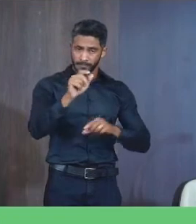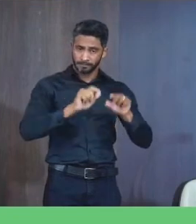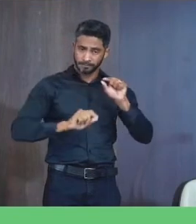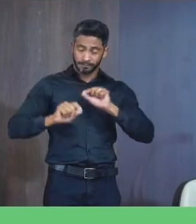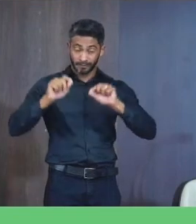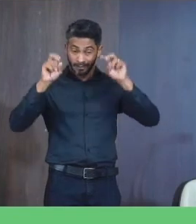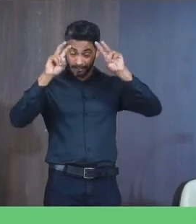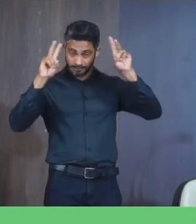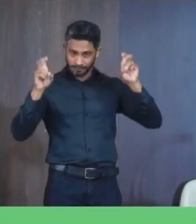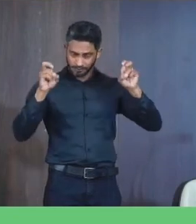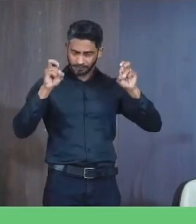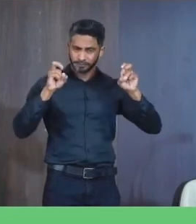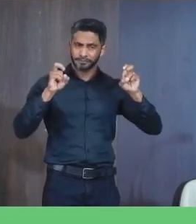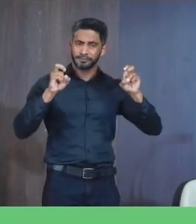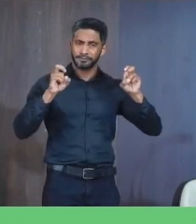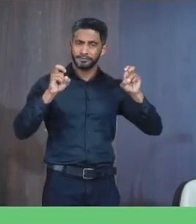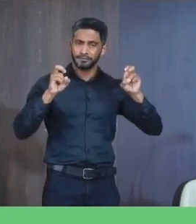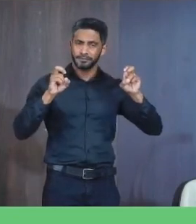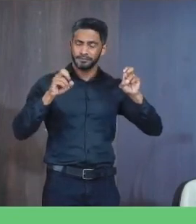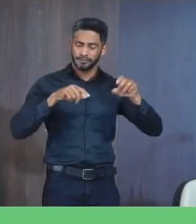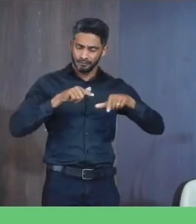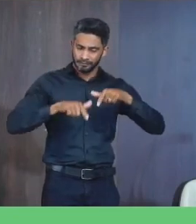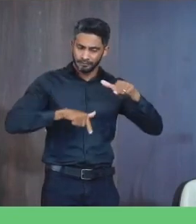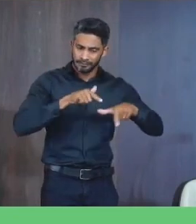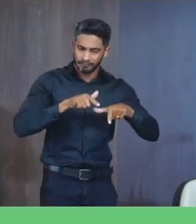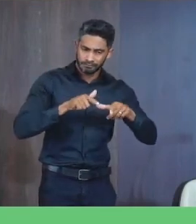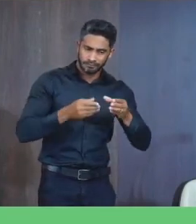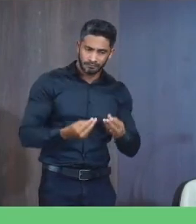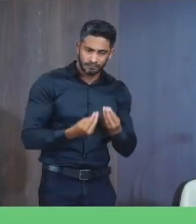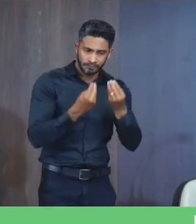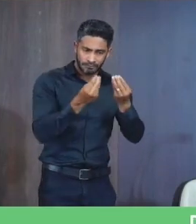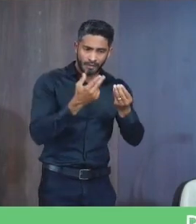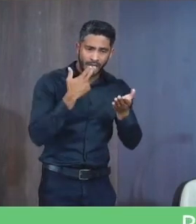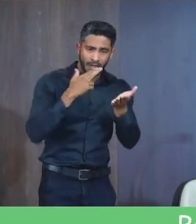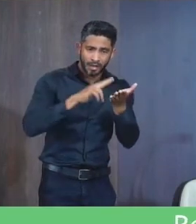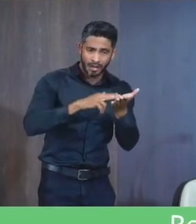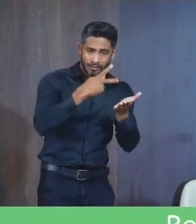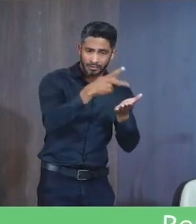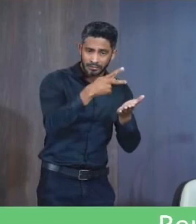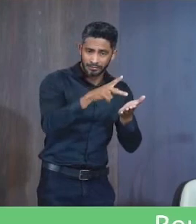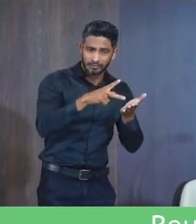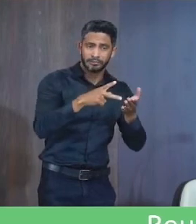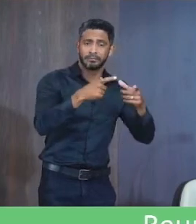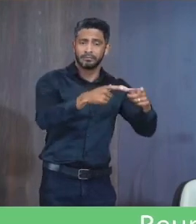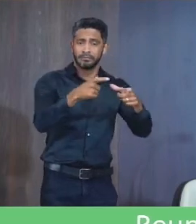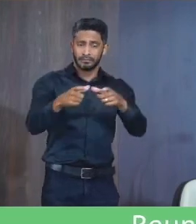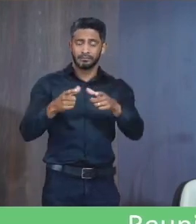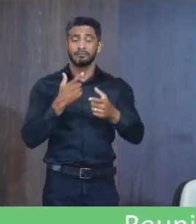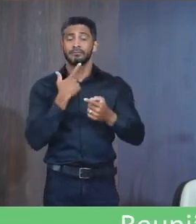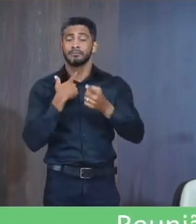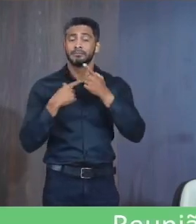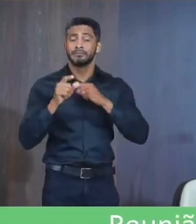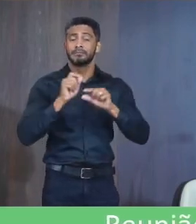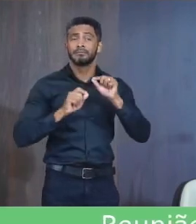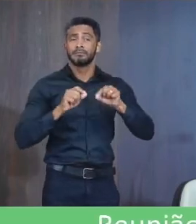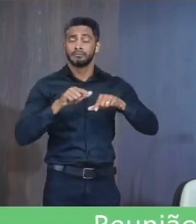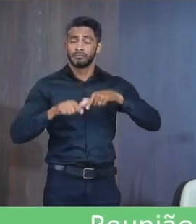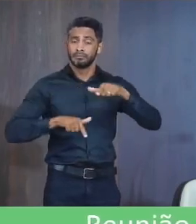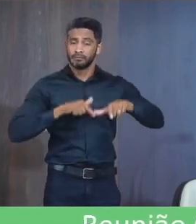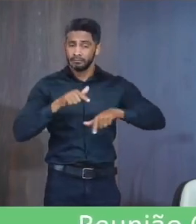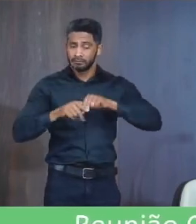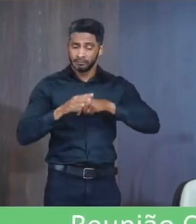Especificamente No que concerne A prestação de serviços De entrega de correspondências E de encomendas É desejável Ação